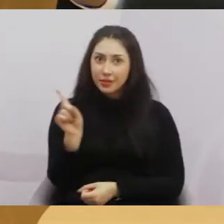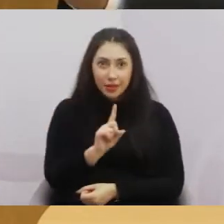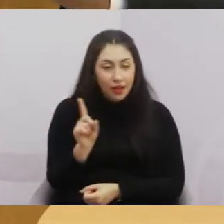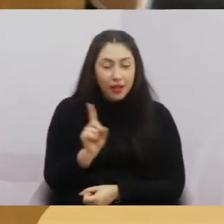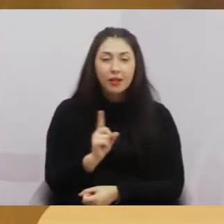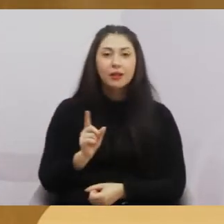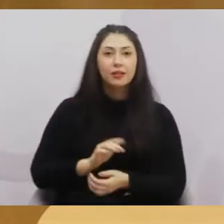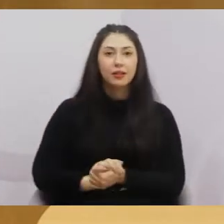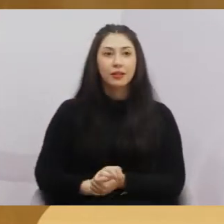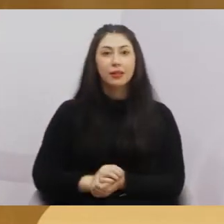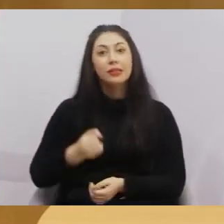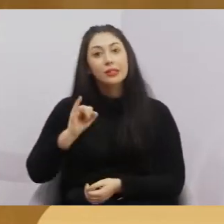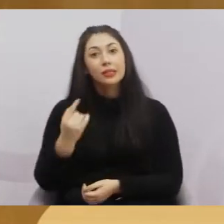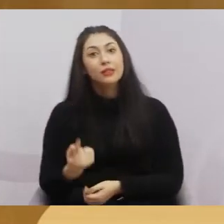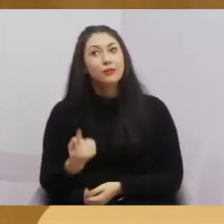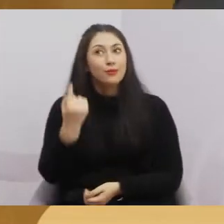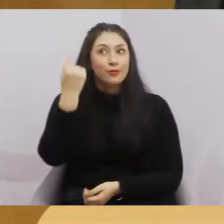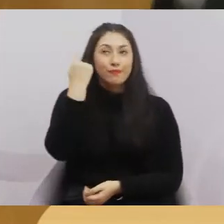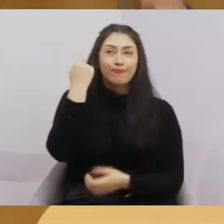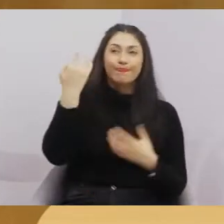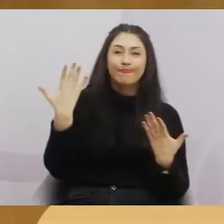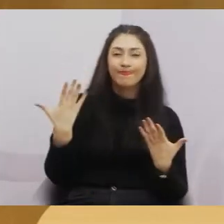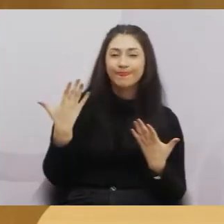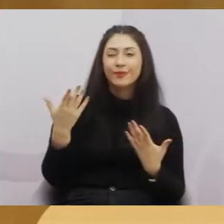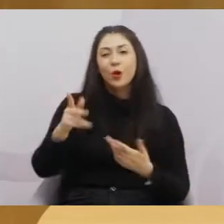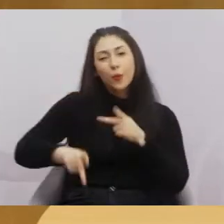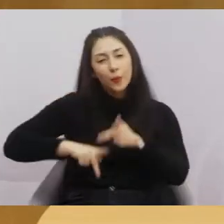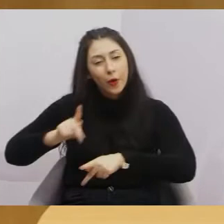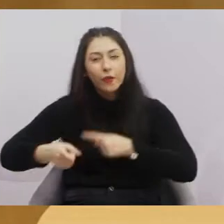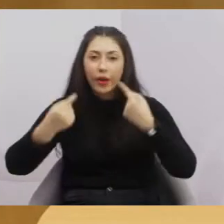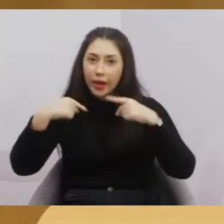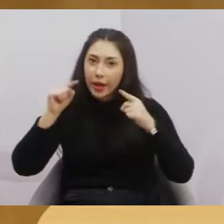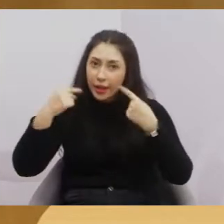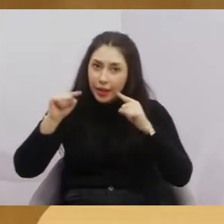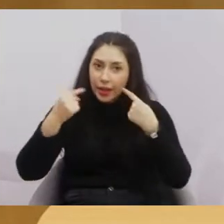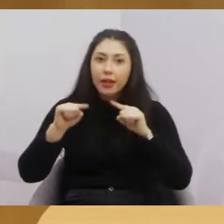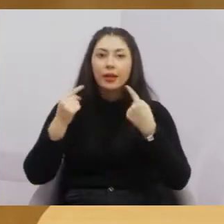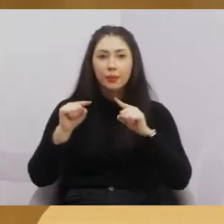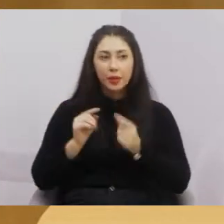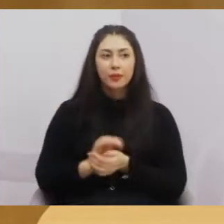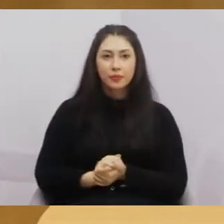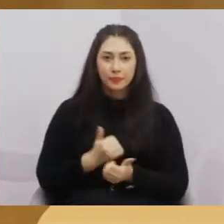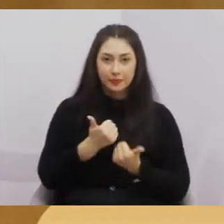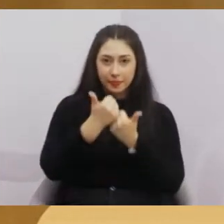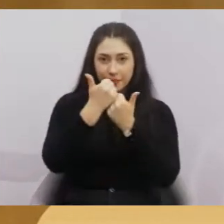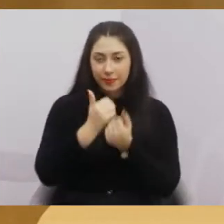não deu certo, e se voltar, com certeza, a crítica da população vai ser em cima dessa casa.